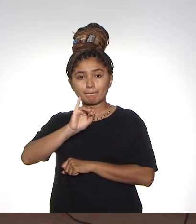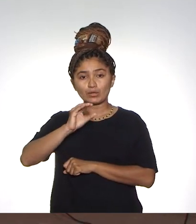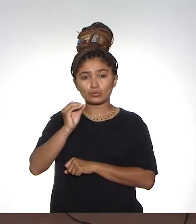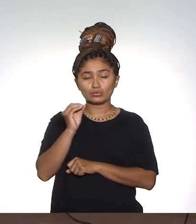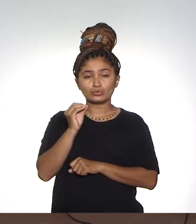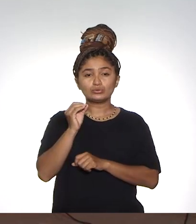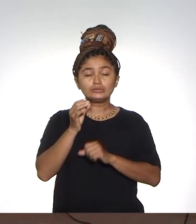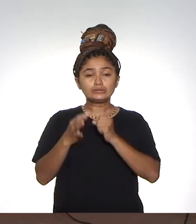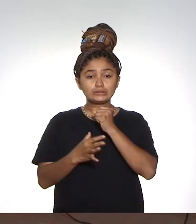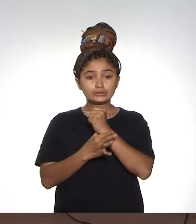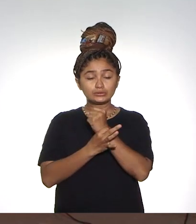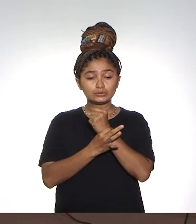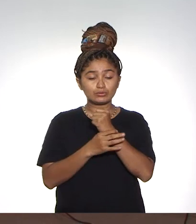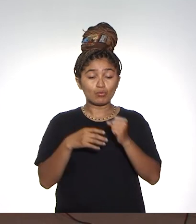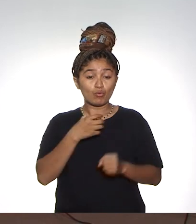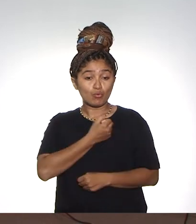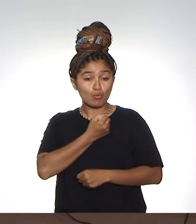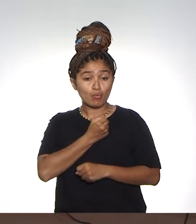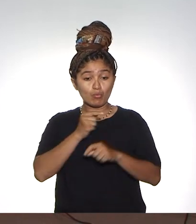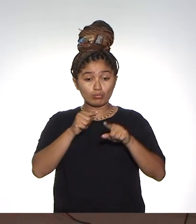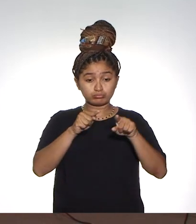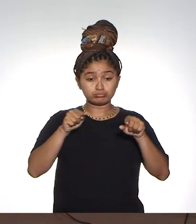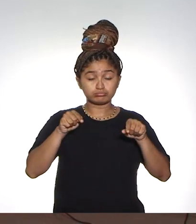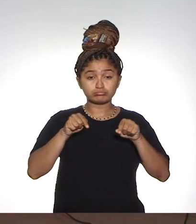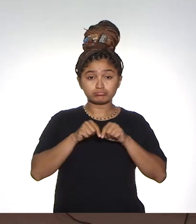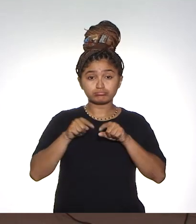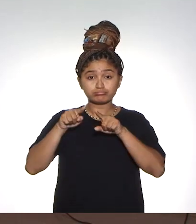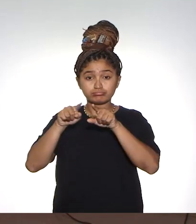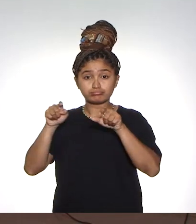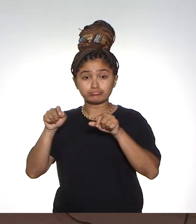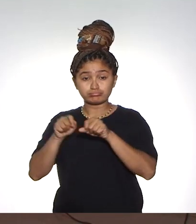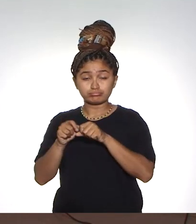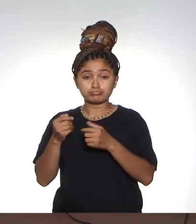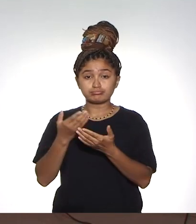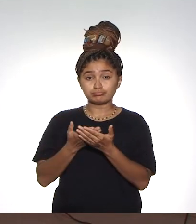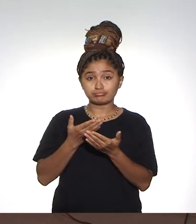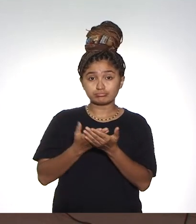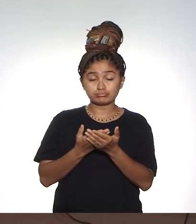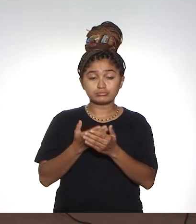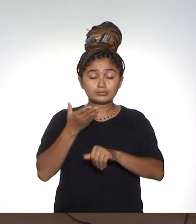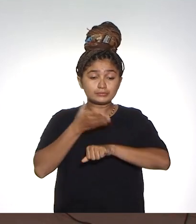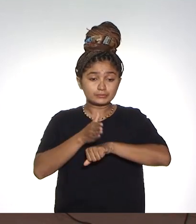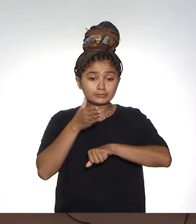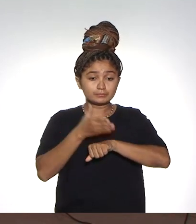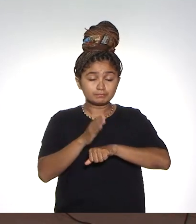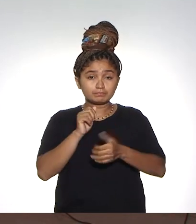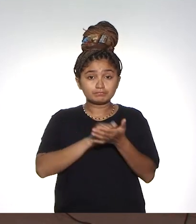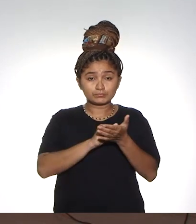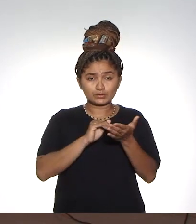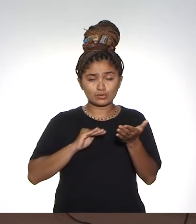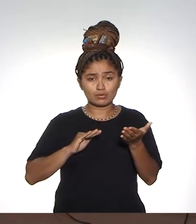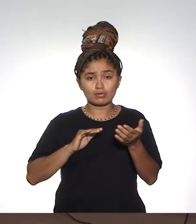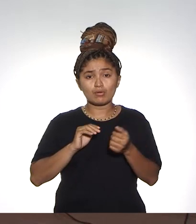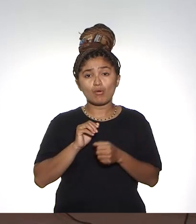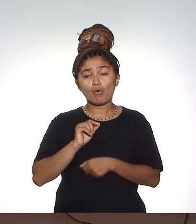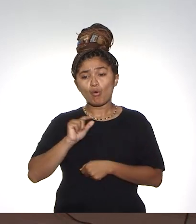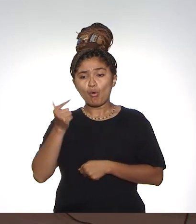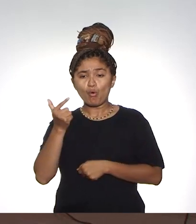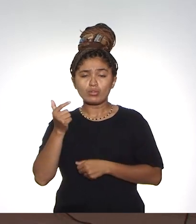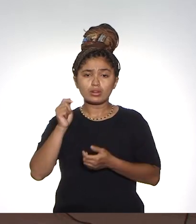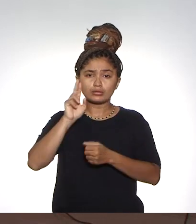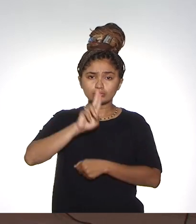estudantes por turma, algumas atividades práticas, como outras universidades já estão fazendo.